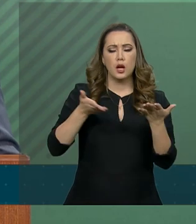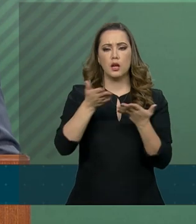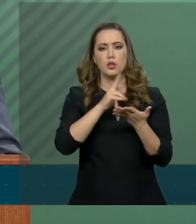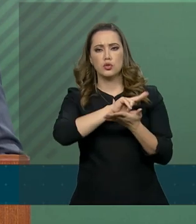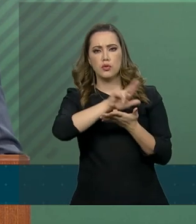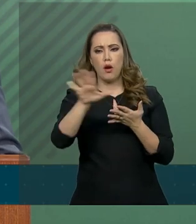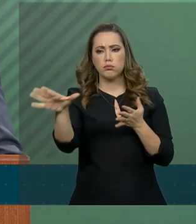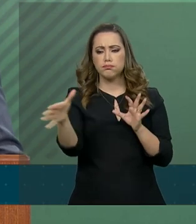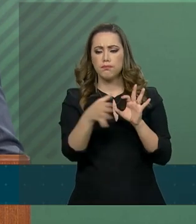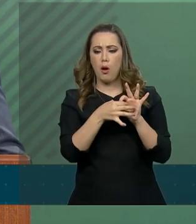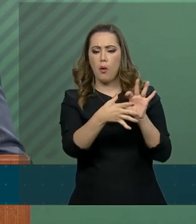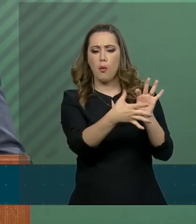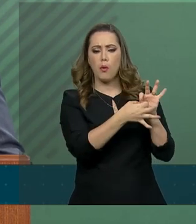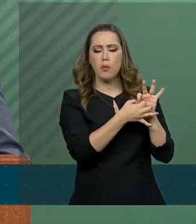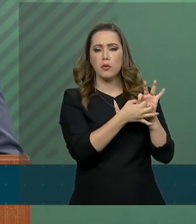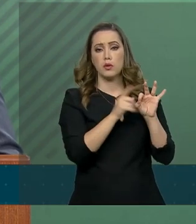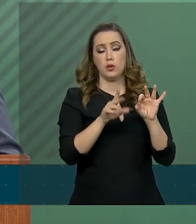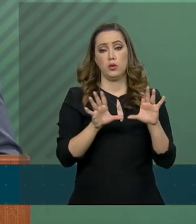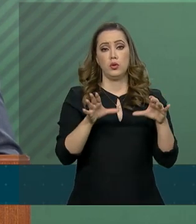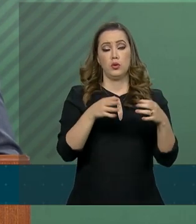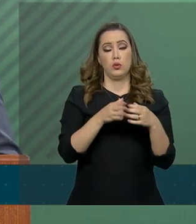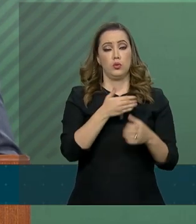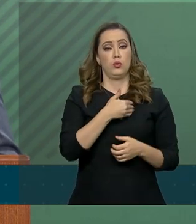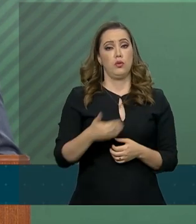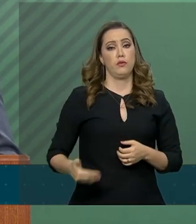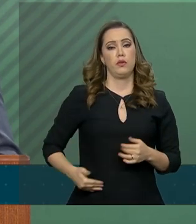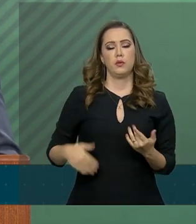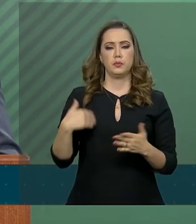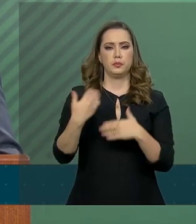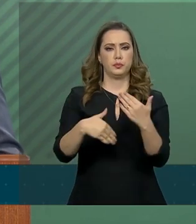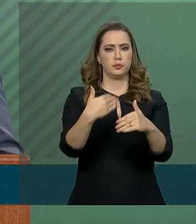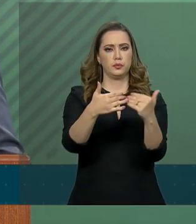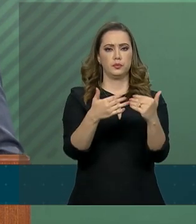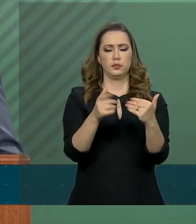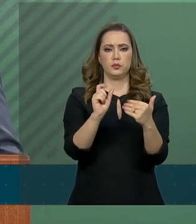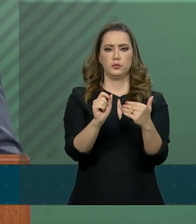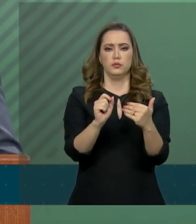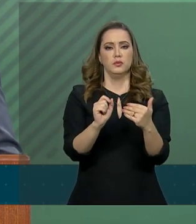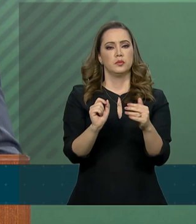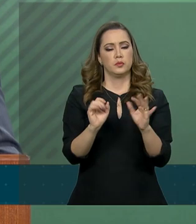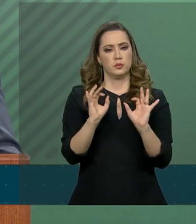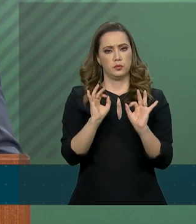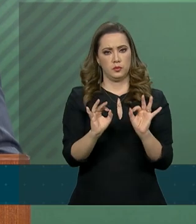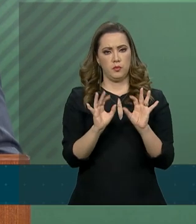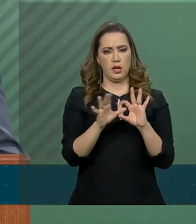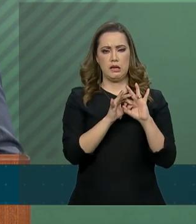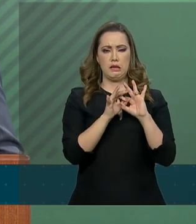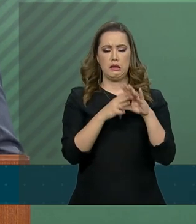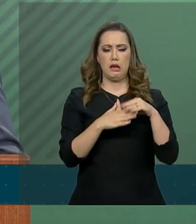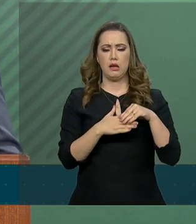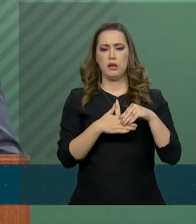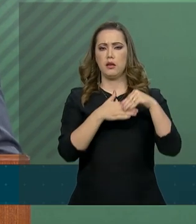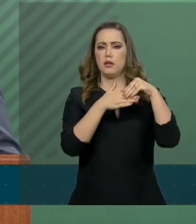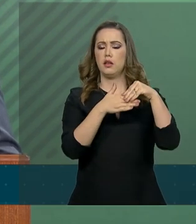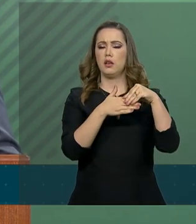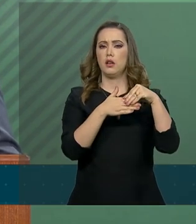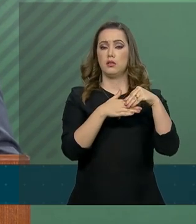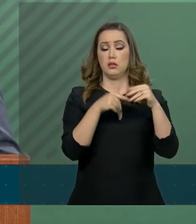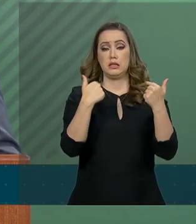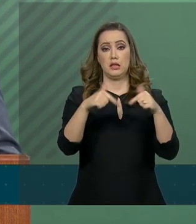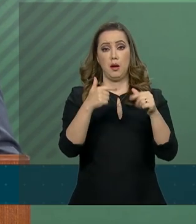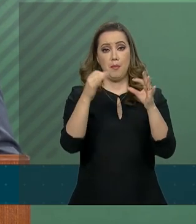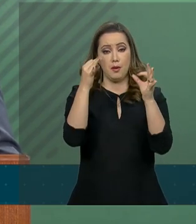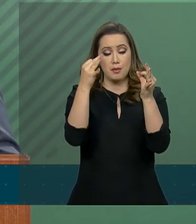atores do poder público para desenvolver, de forma coordenada, ações